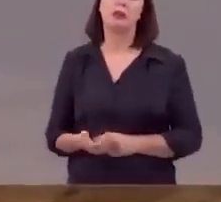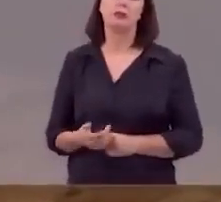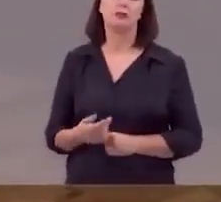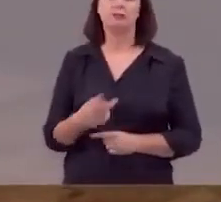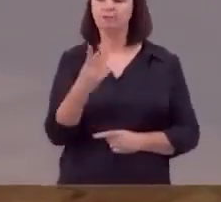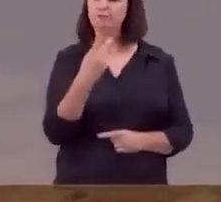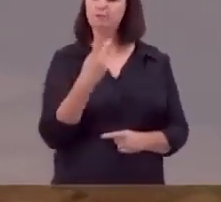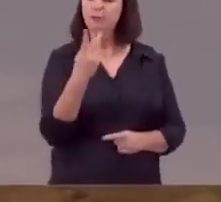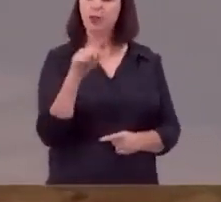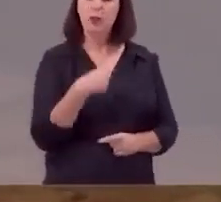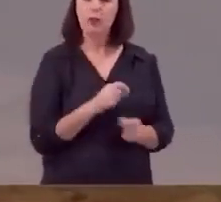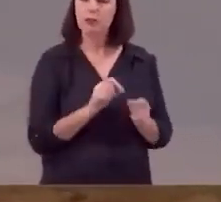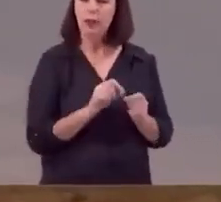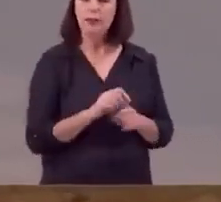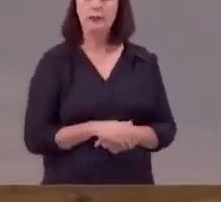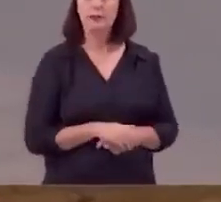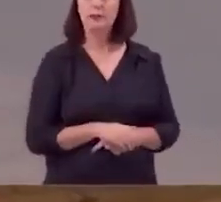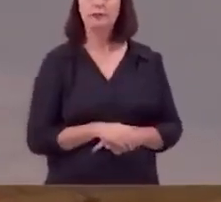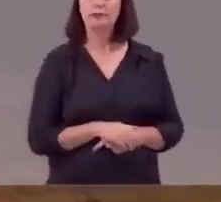o que você e eu faríamos